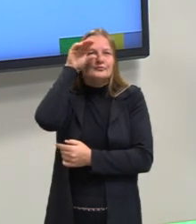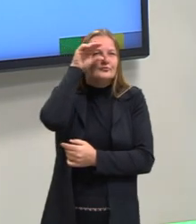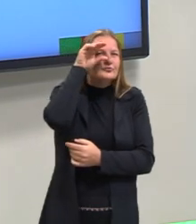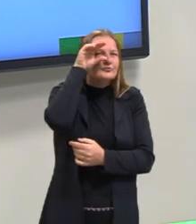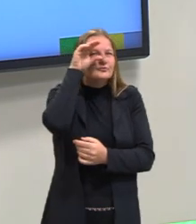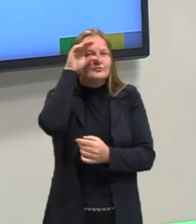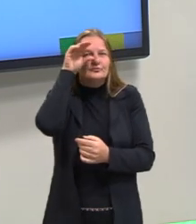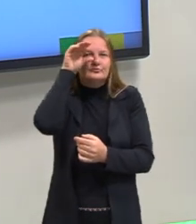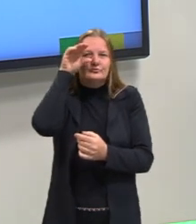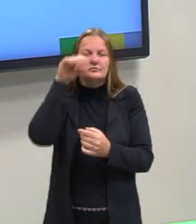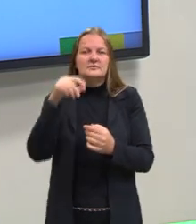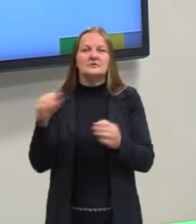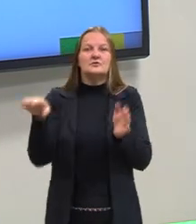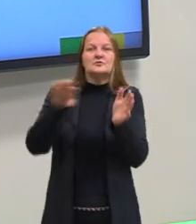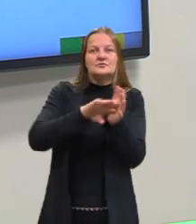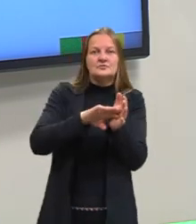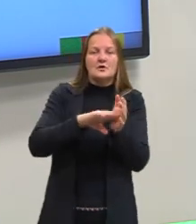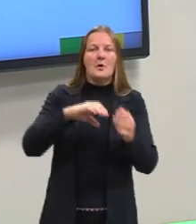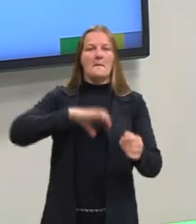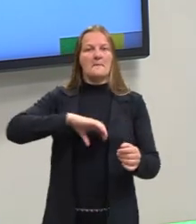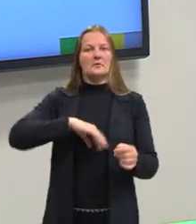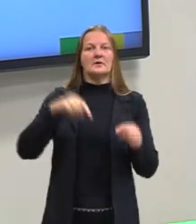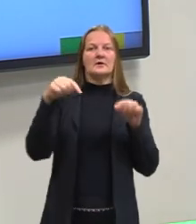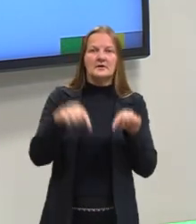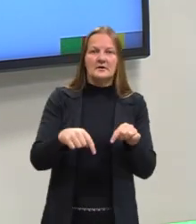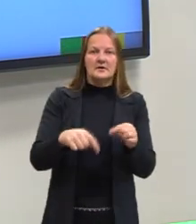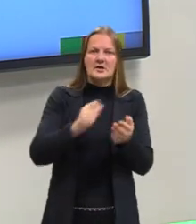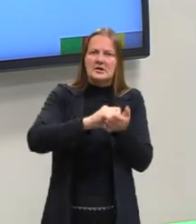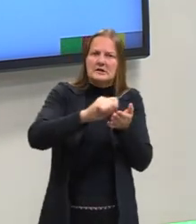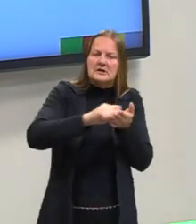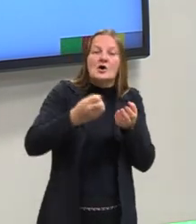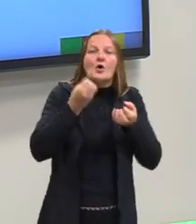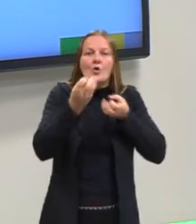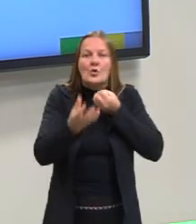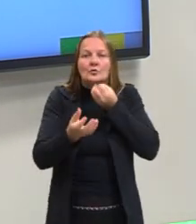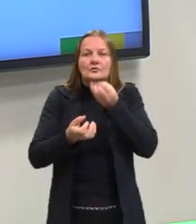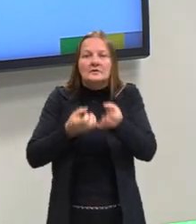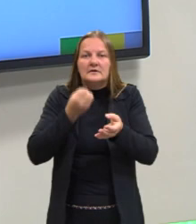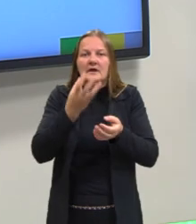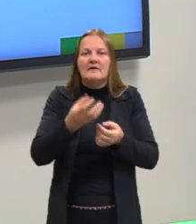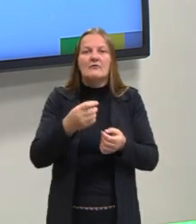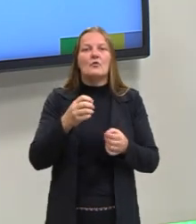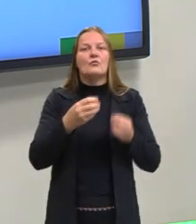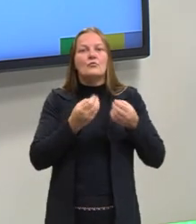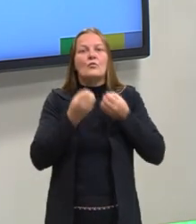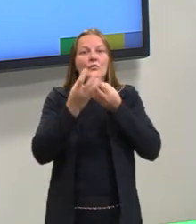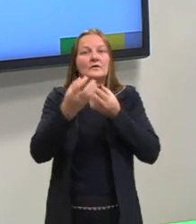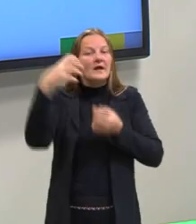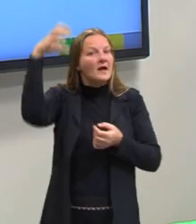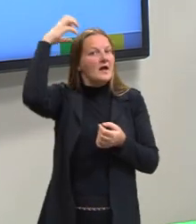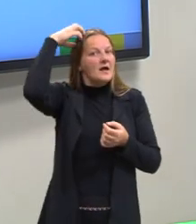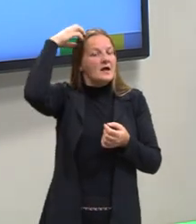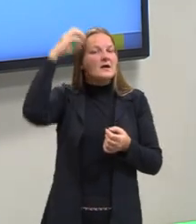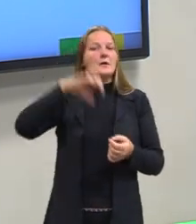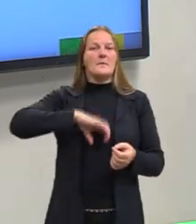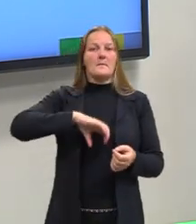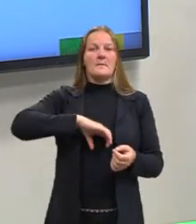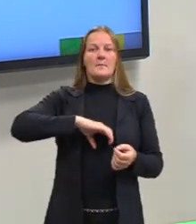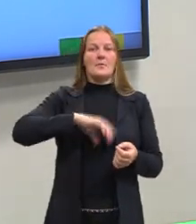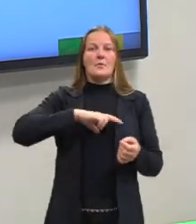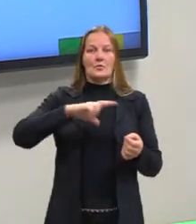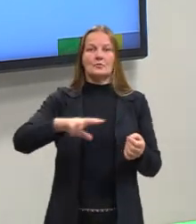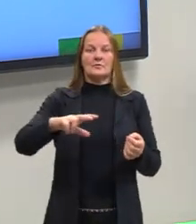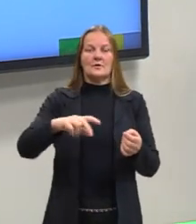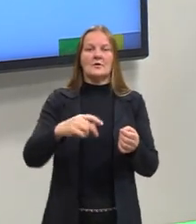momento ali da chegada dos portugueses até aqui, e relatar, né, pro rei lá em Portugal. Então, eles escreviam cartas falando